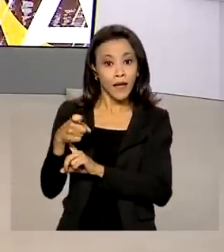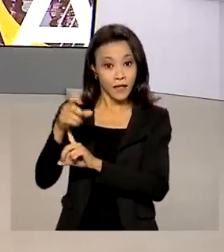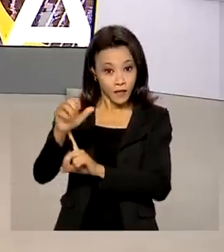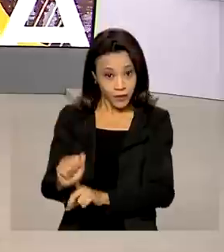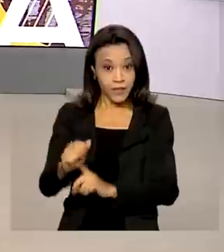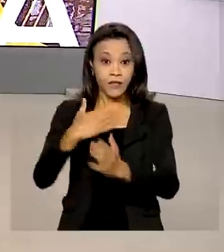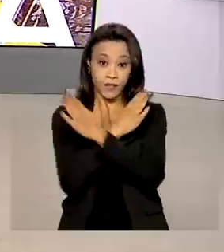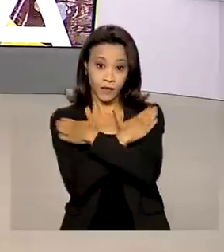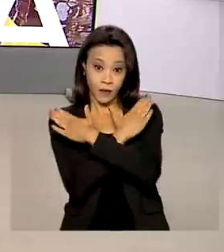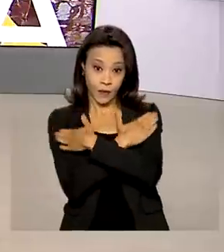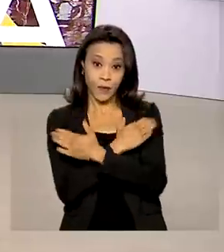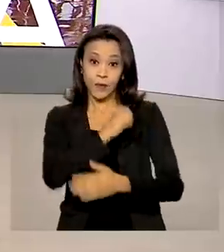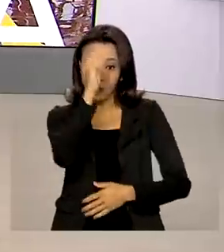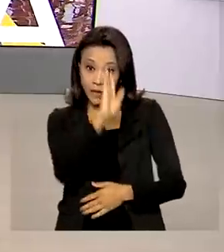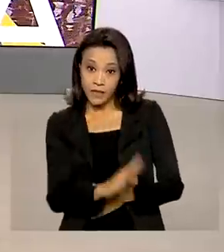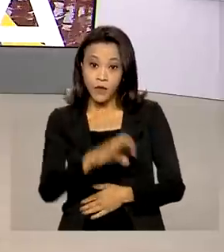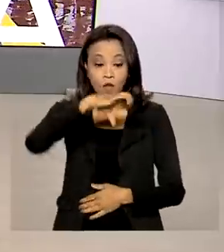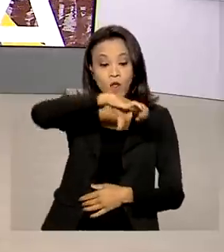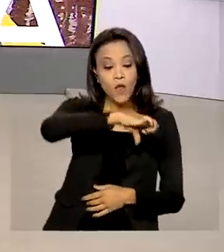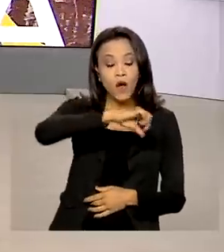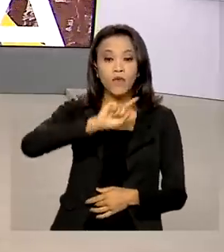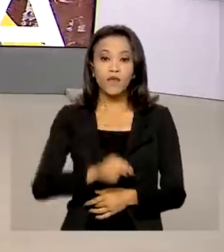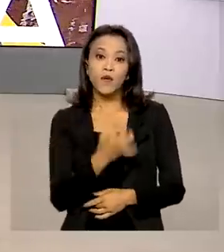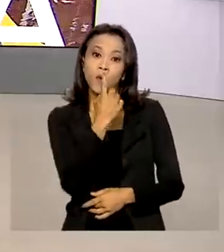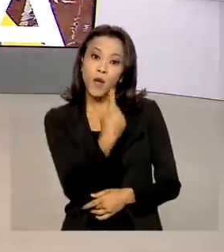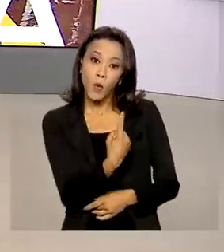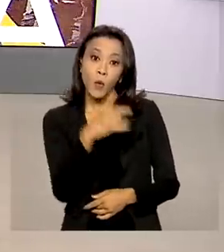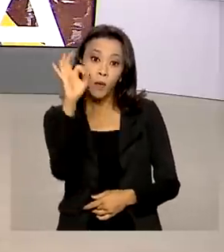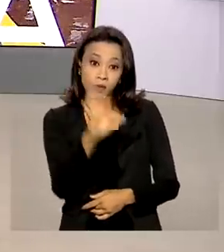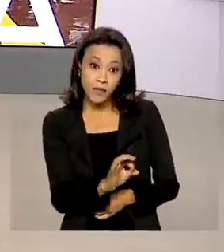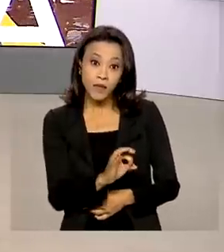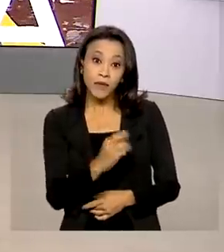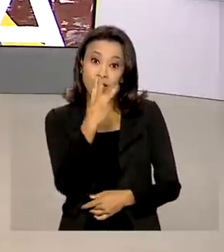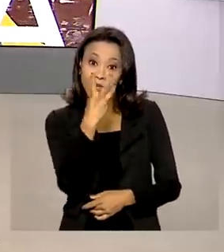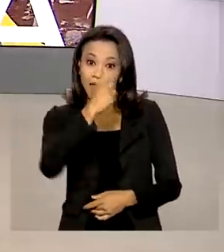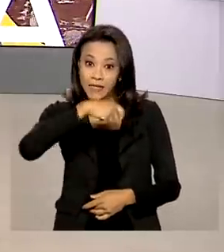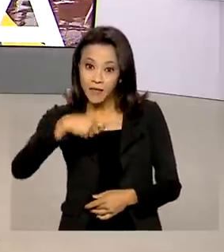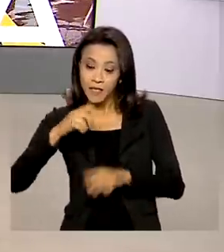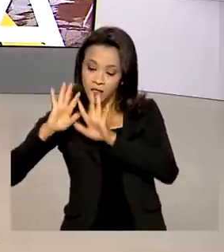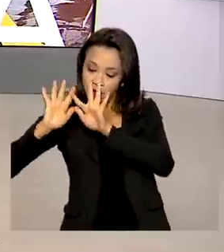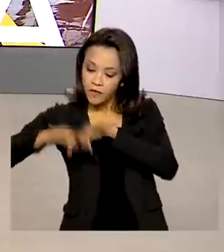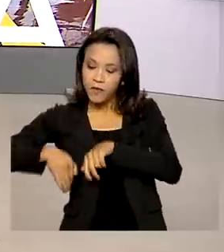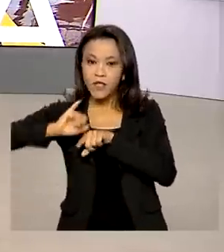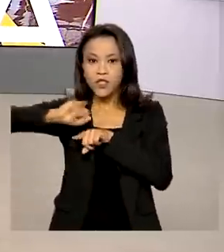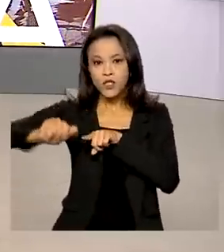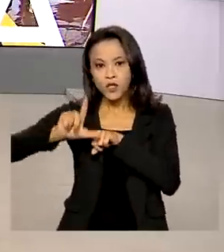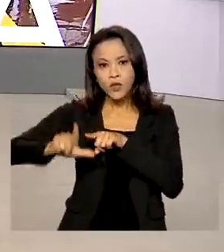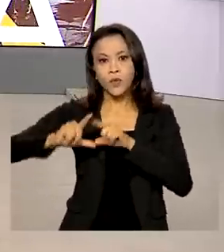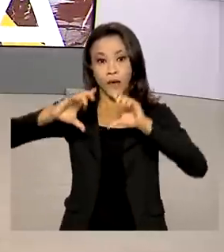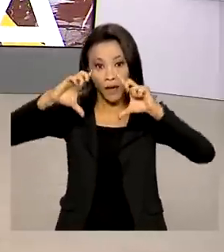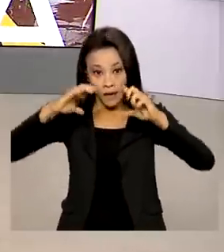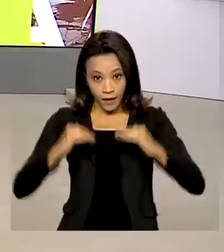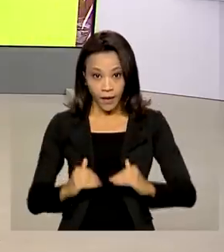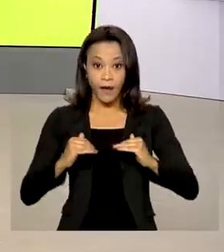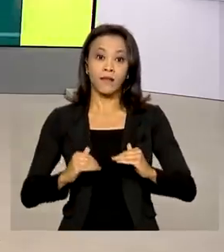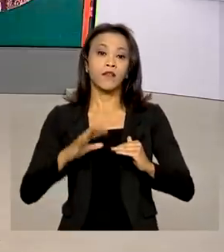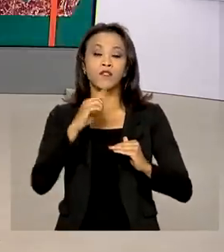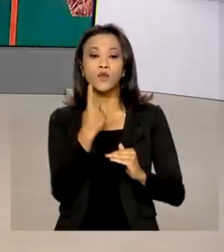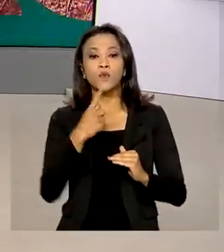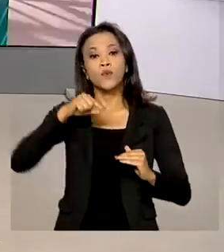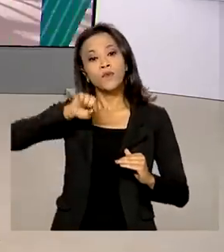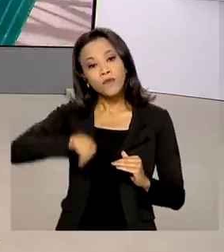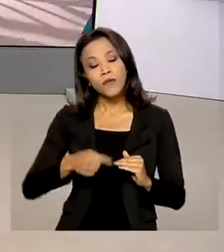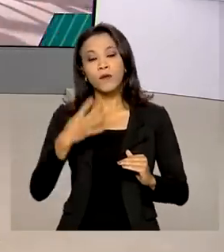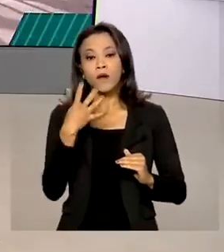ficou em 9,1% no trimestre encerrado em julho, queda de 1,4 ponto percentual